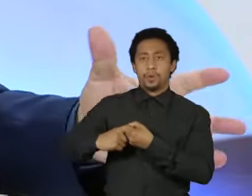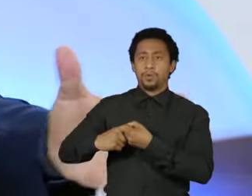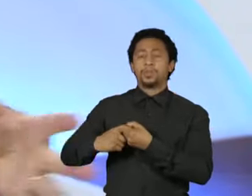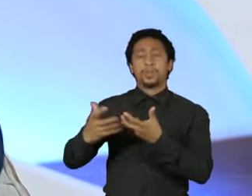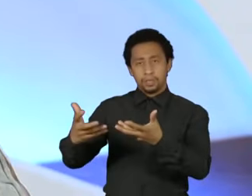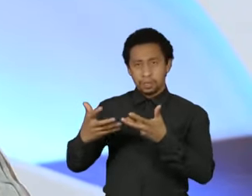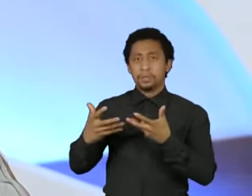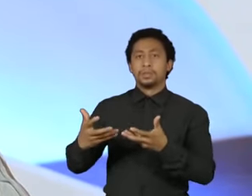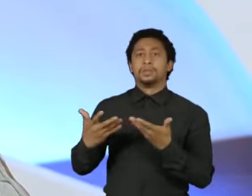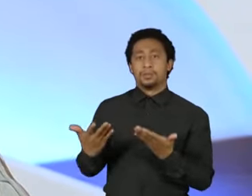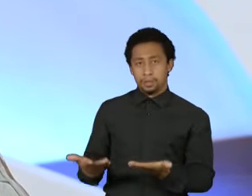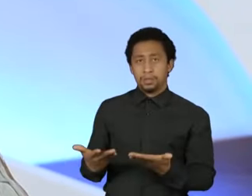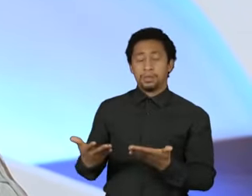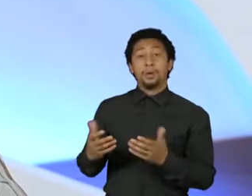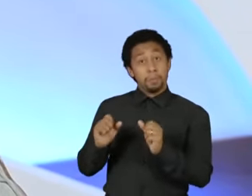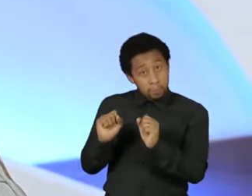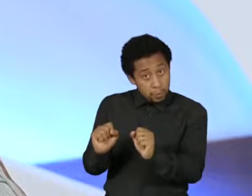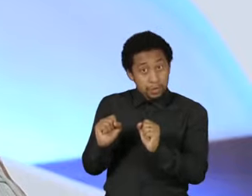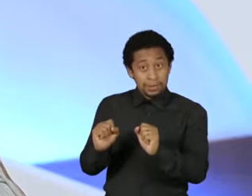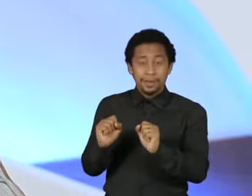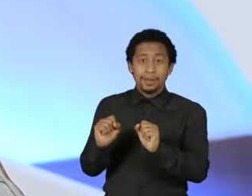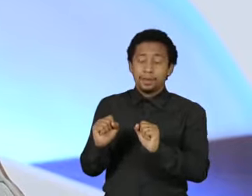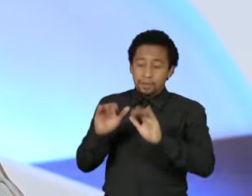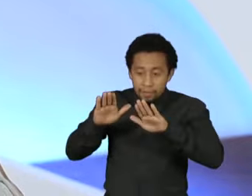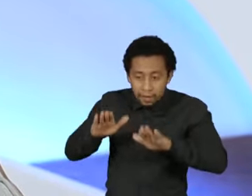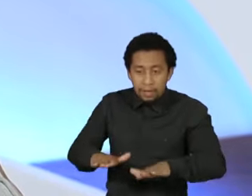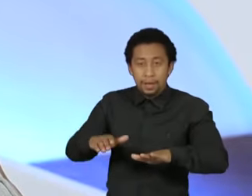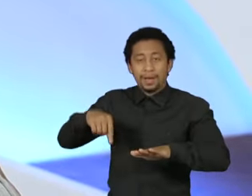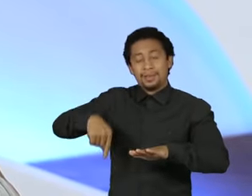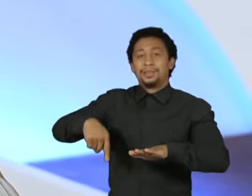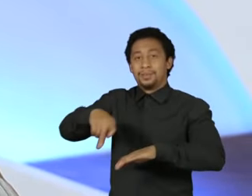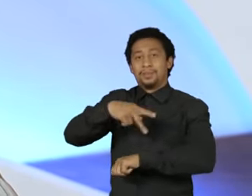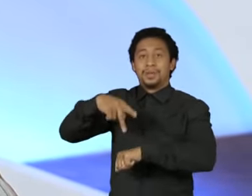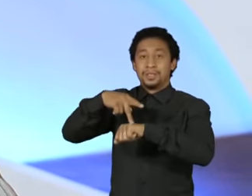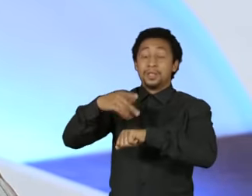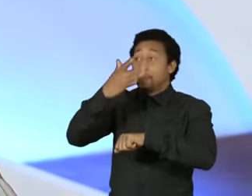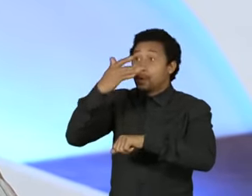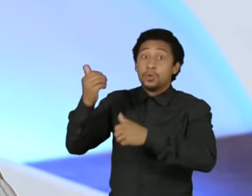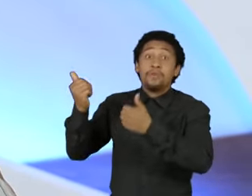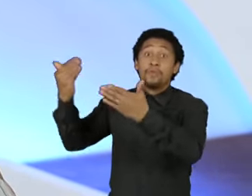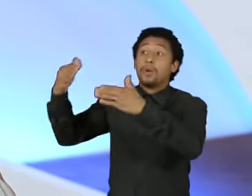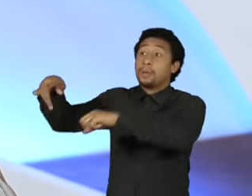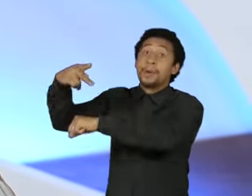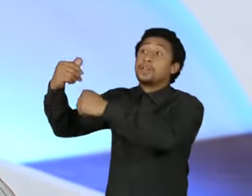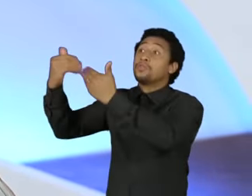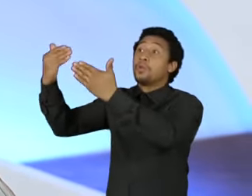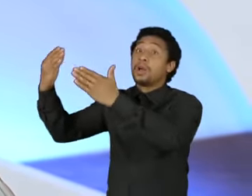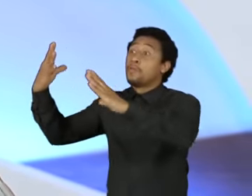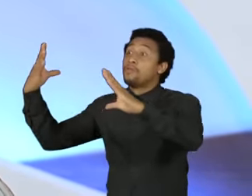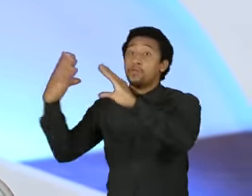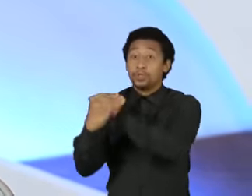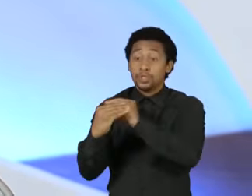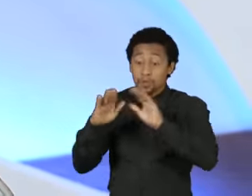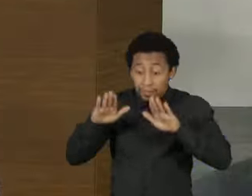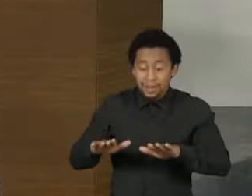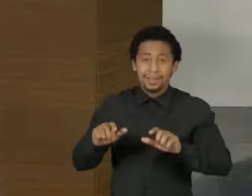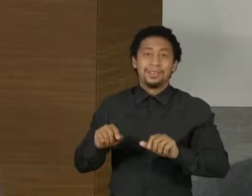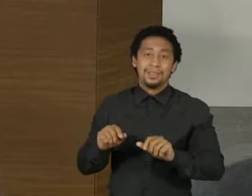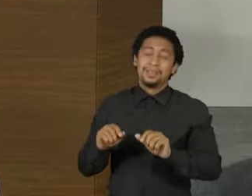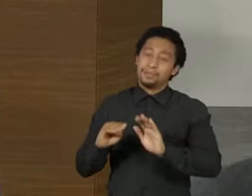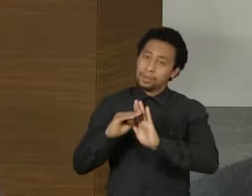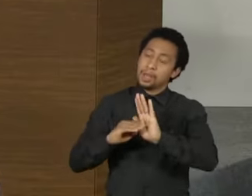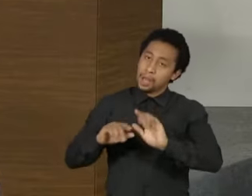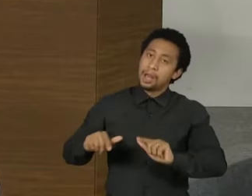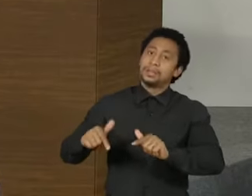a anistia no nosso país. Então, assim, eu vi o final do regime